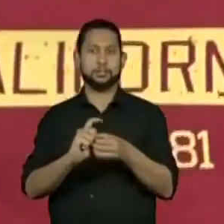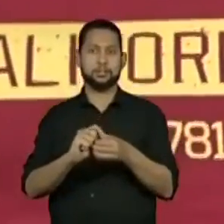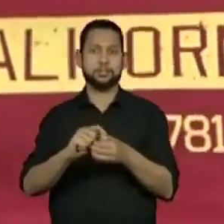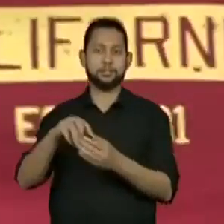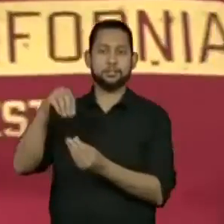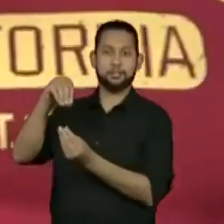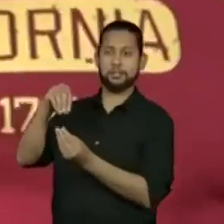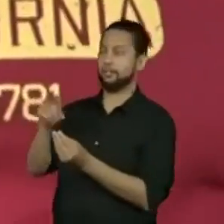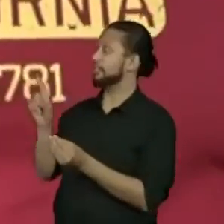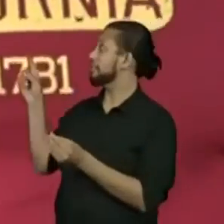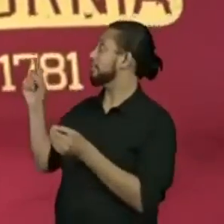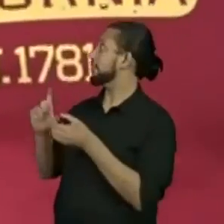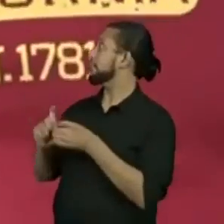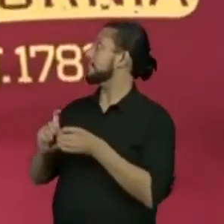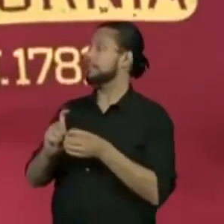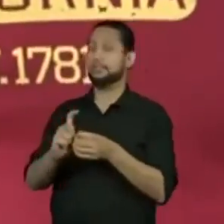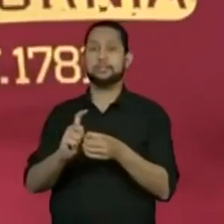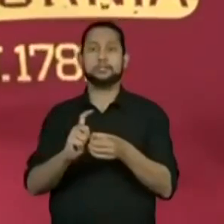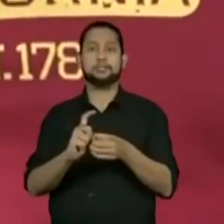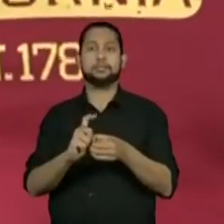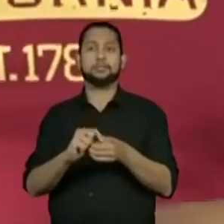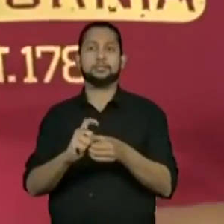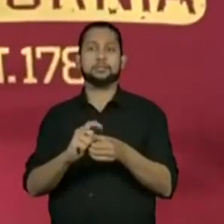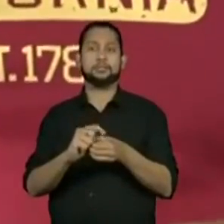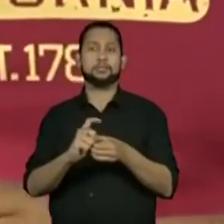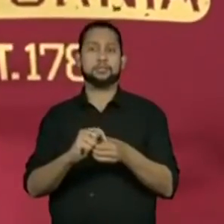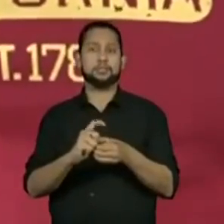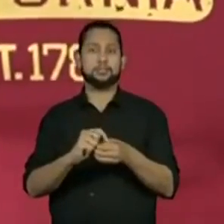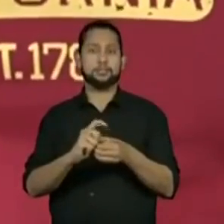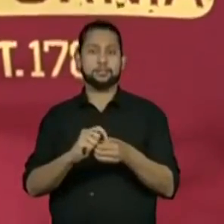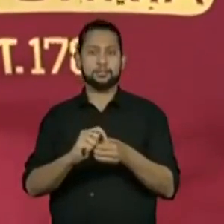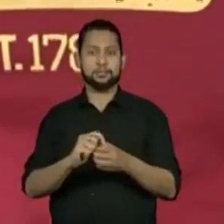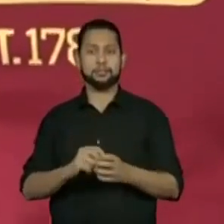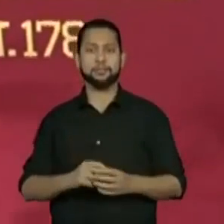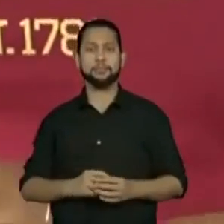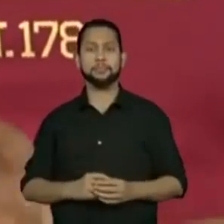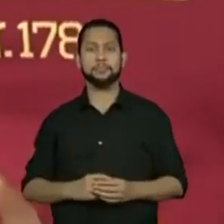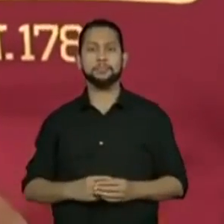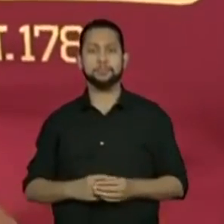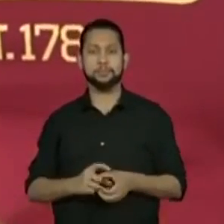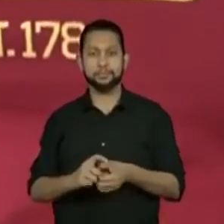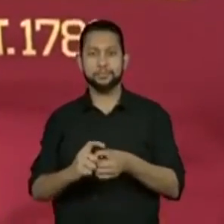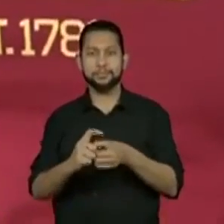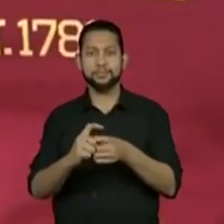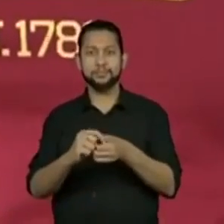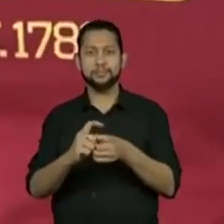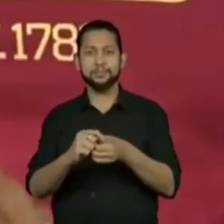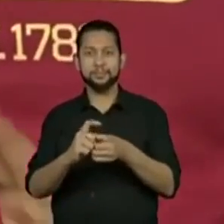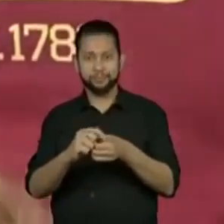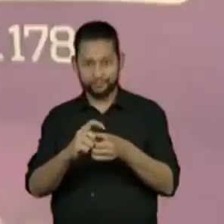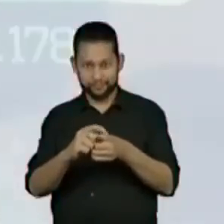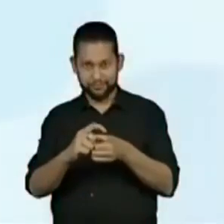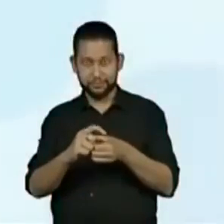Isso. A professora Aline tem um cadeado. Lembra que na nossa habilidade diz de eventos do